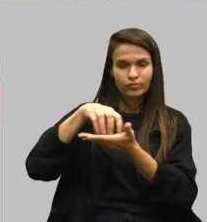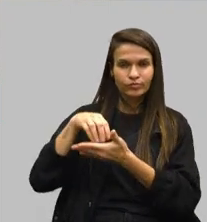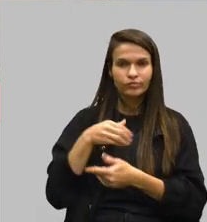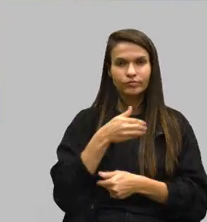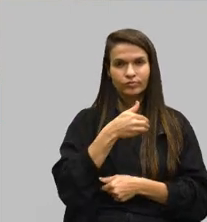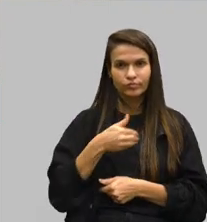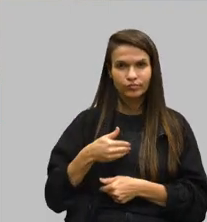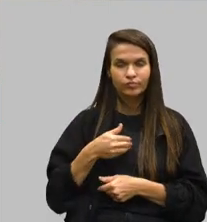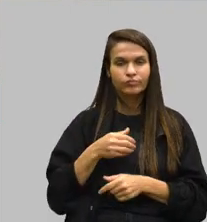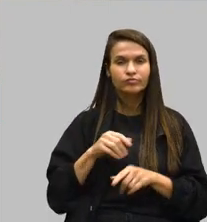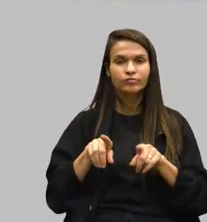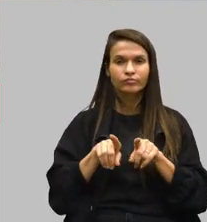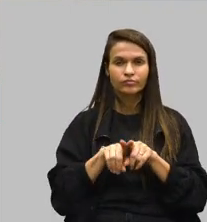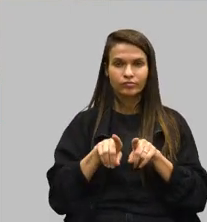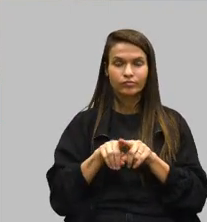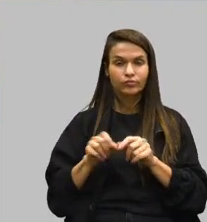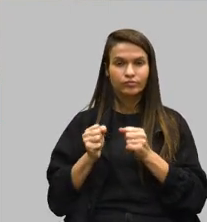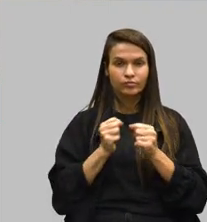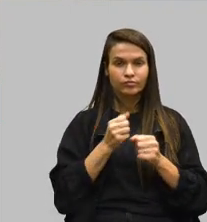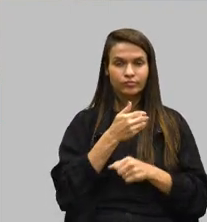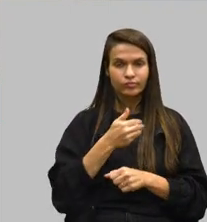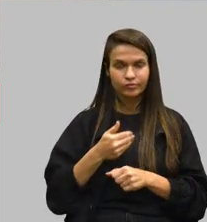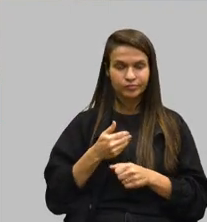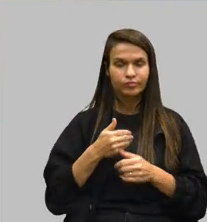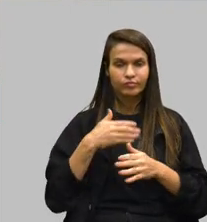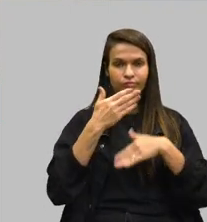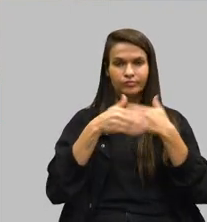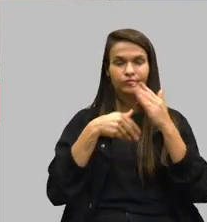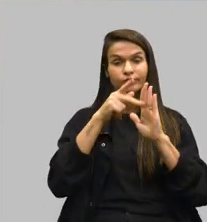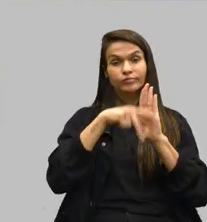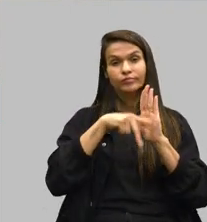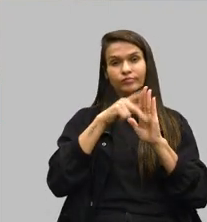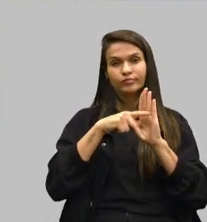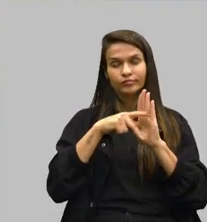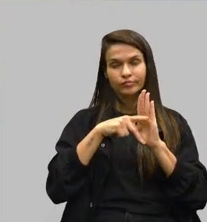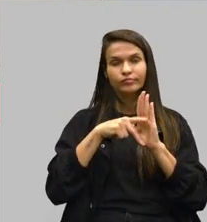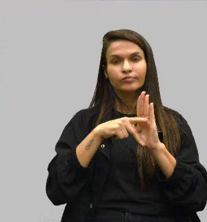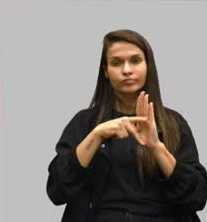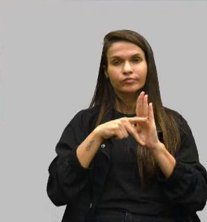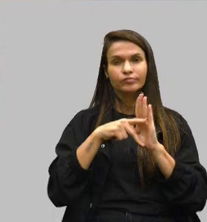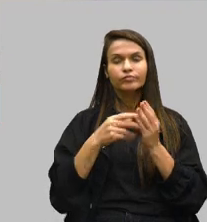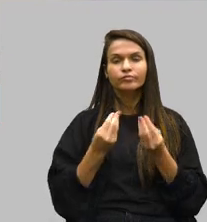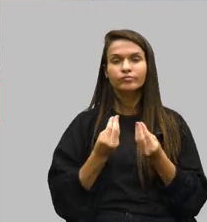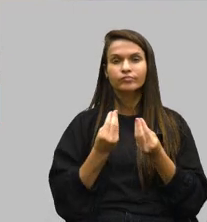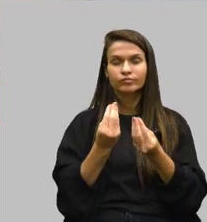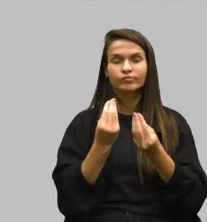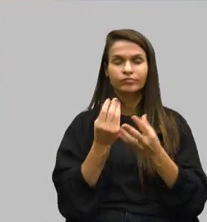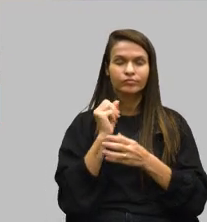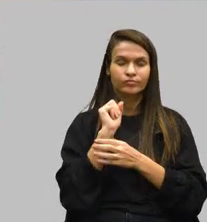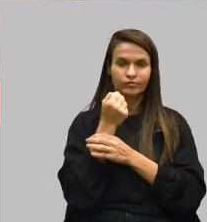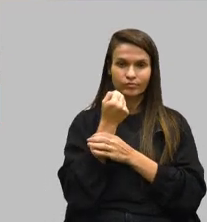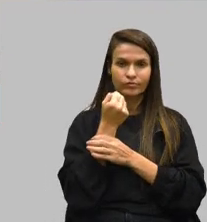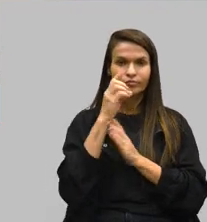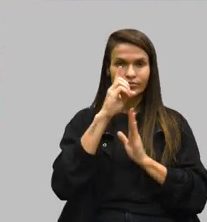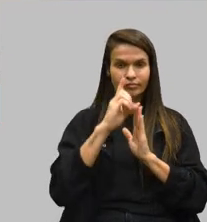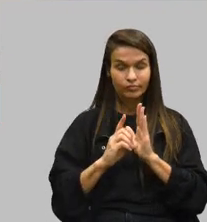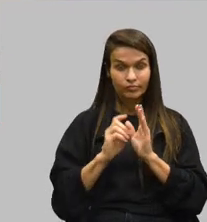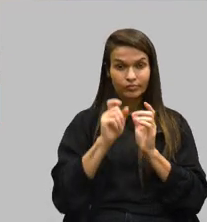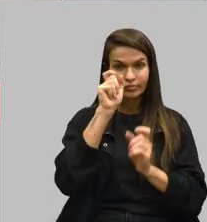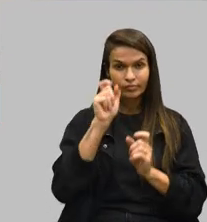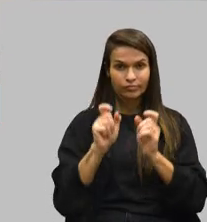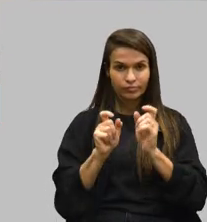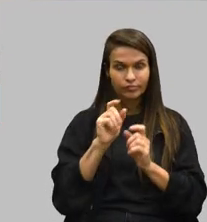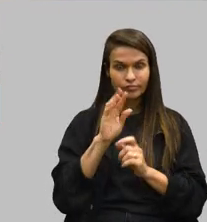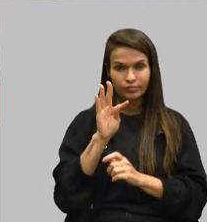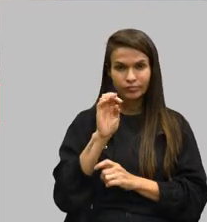atores do poder público, para a construção de projetos e iniciativas que tragam garantia dos direitos das pessoas com